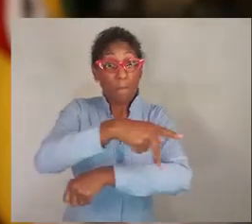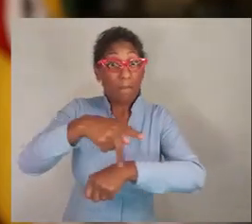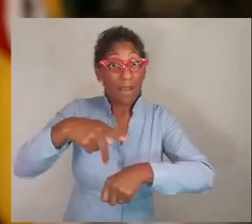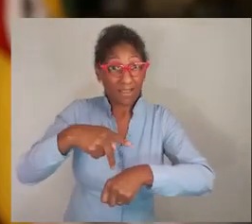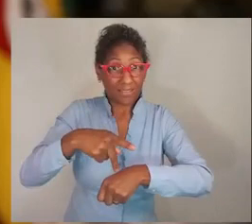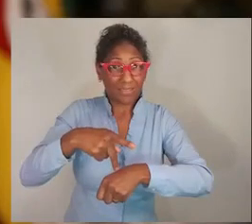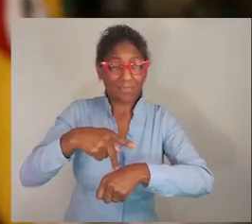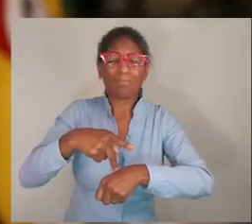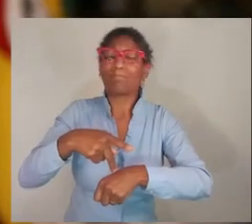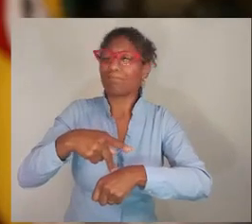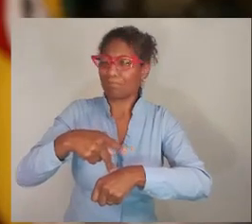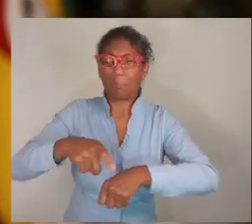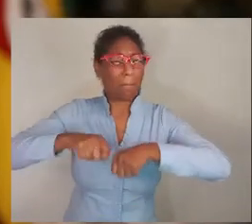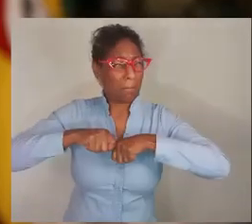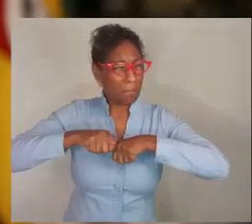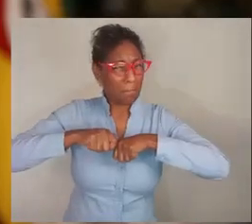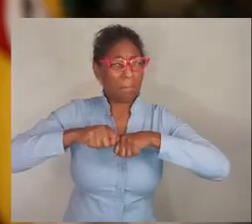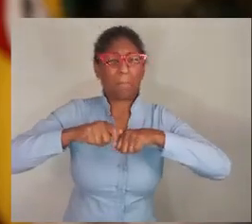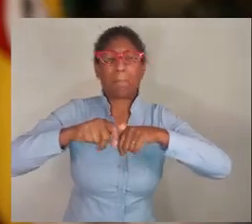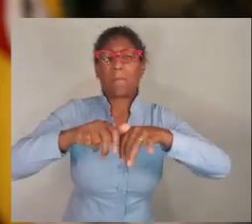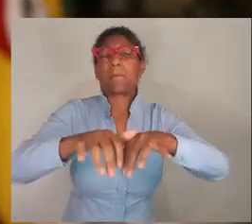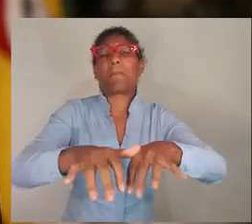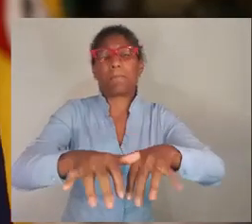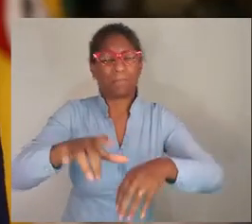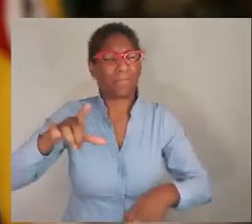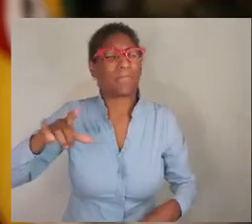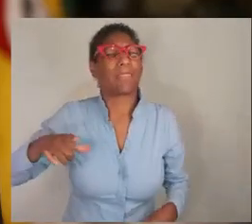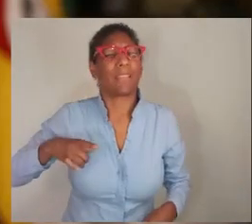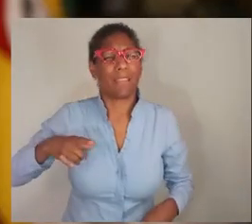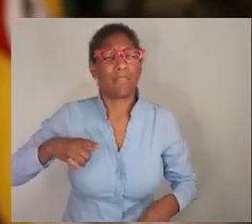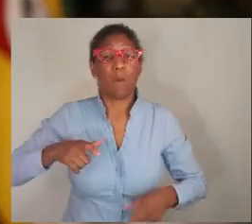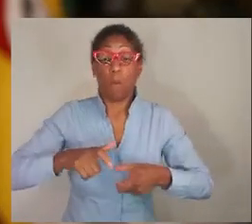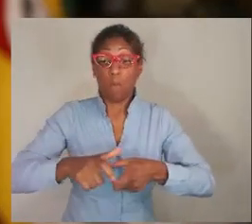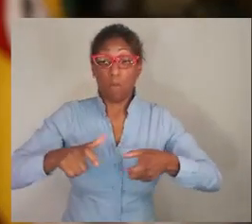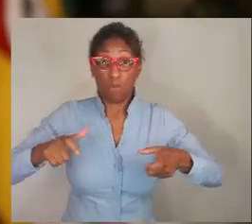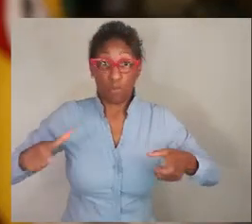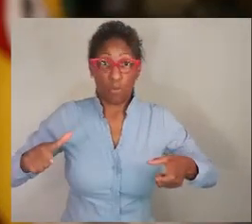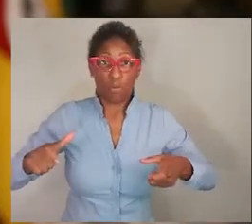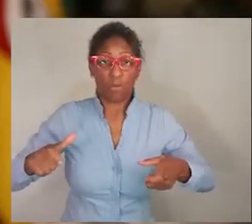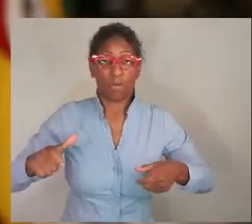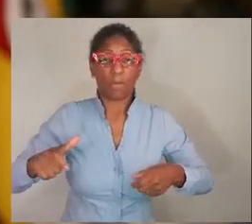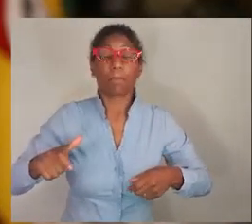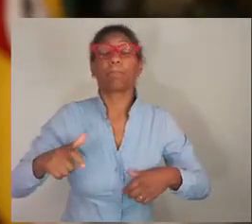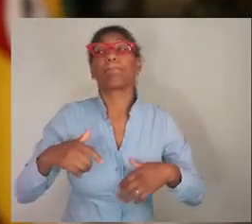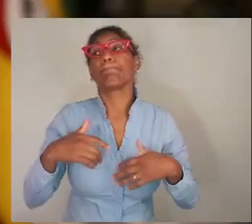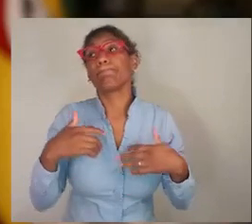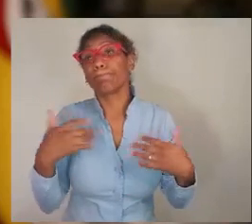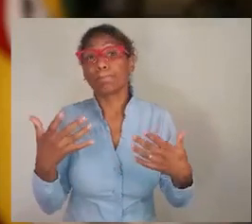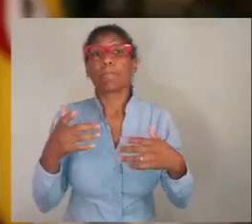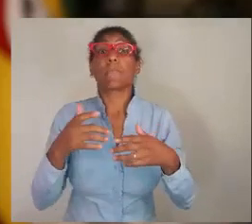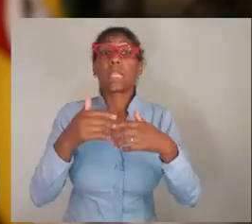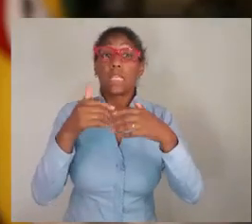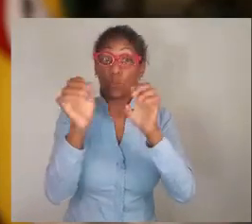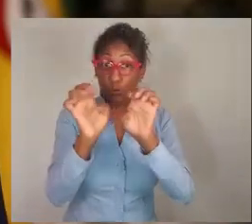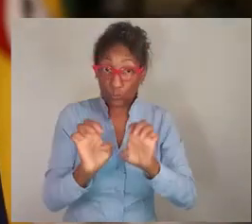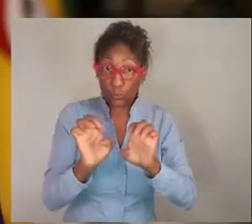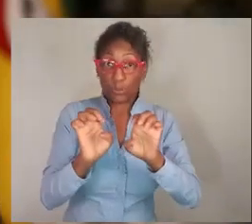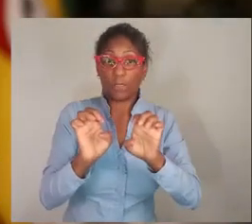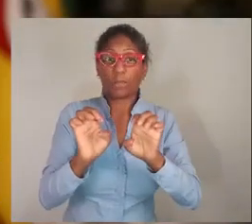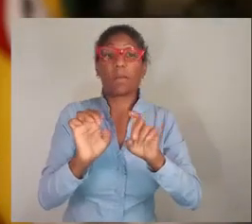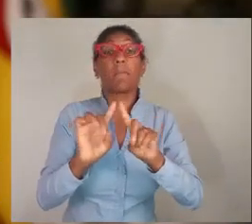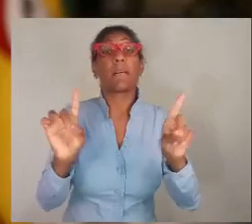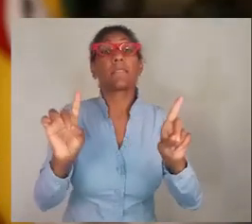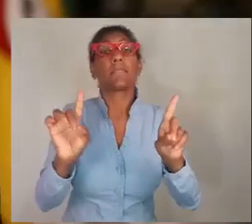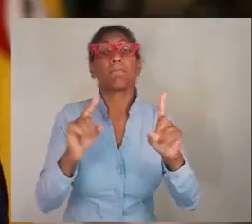nações, não houve enfrentamento à pandemia que se alicerçasse apenas na expansão da estrutura. Sempre se demandou